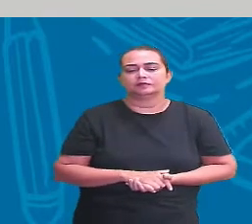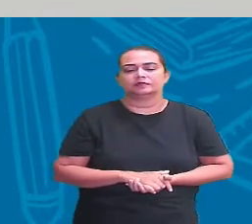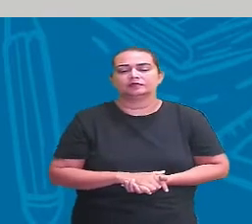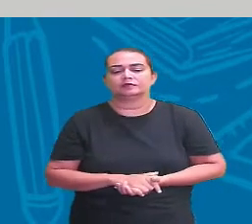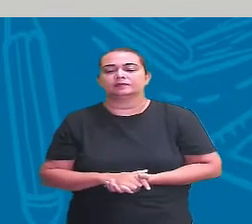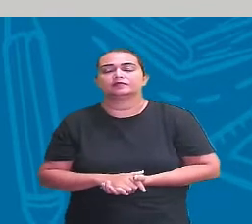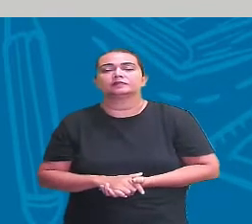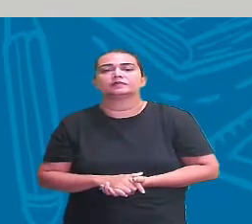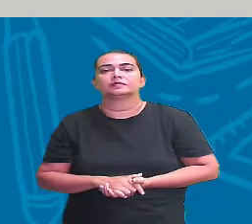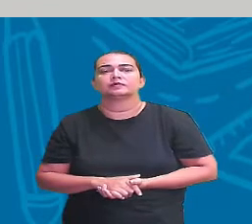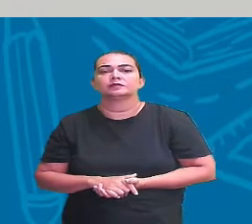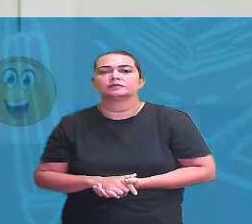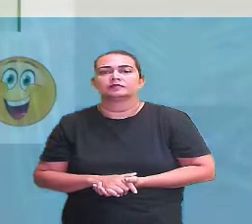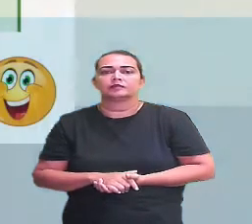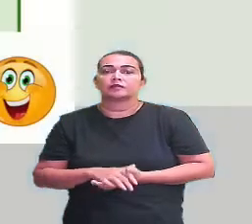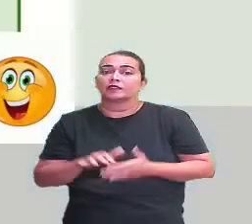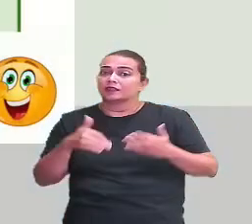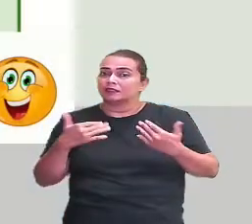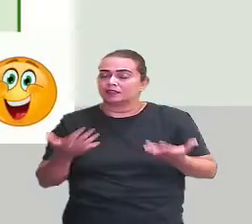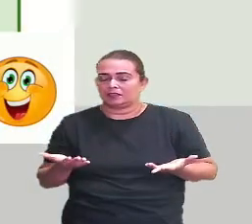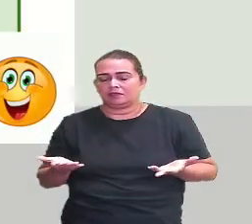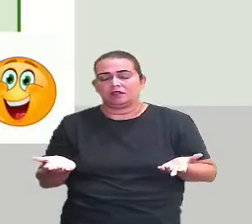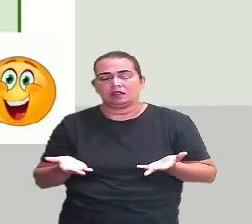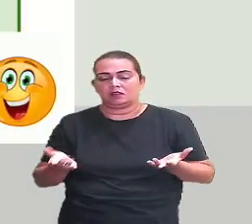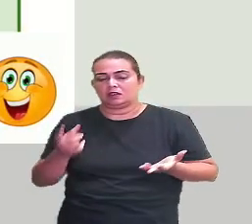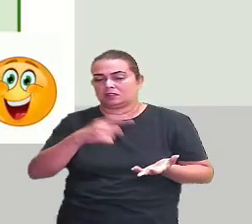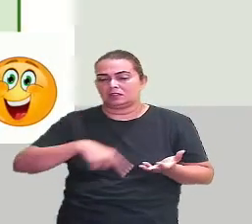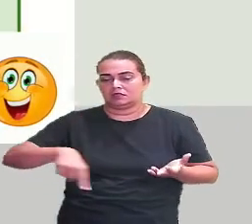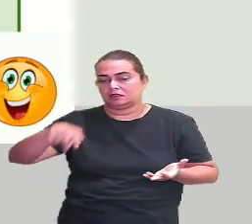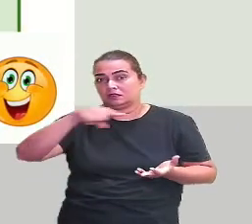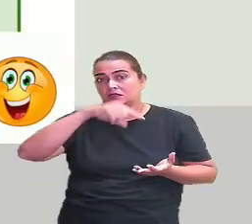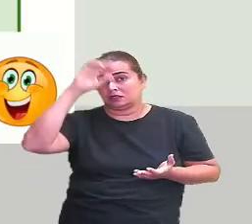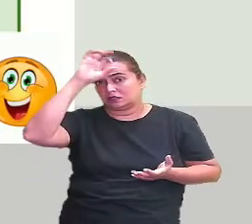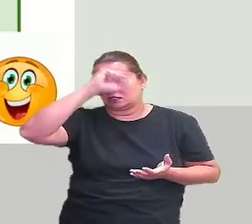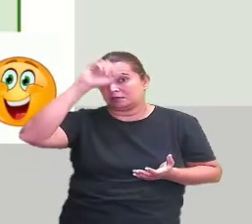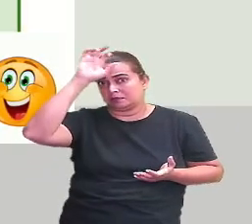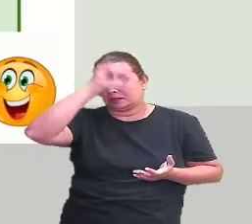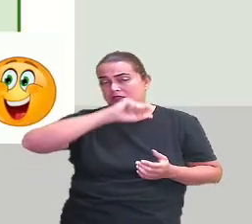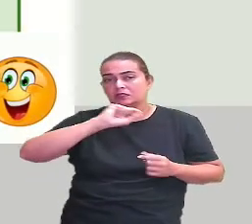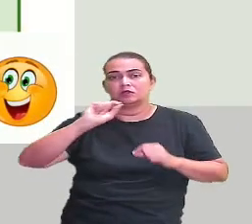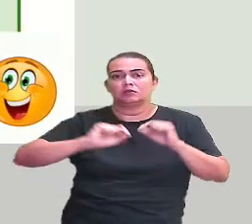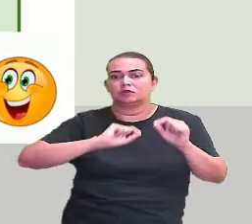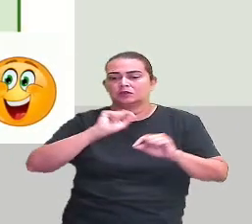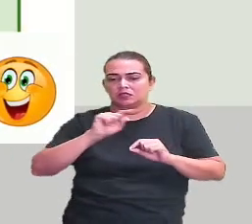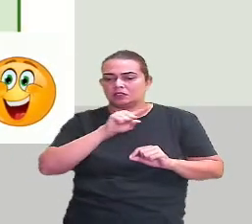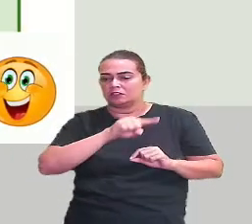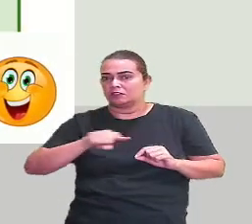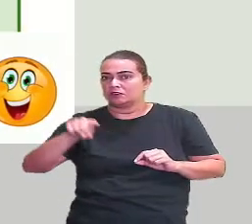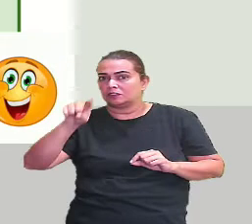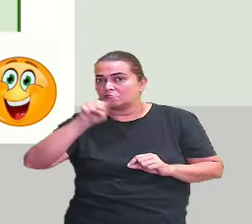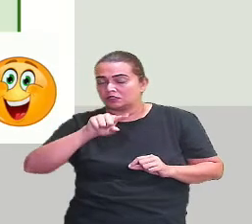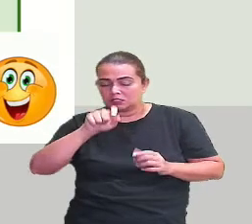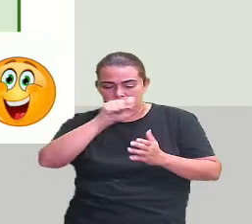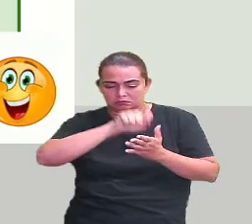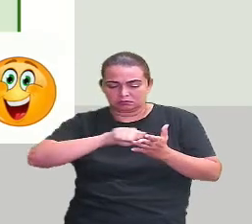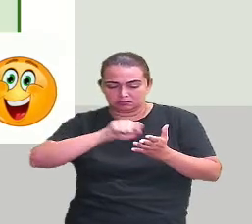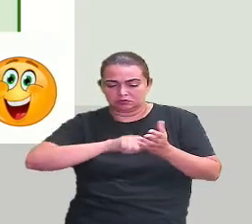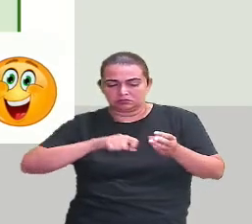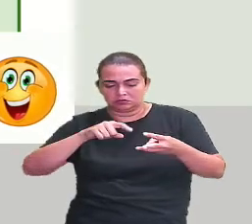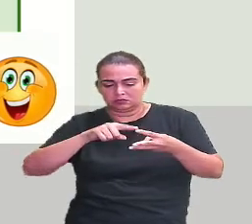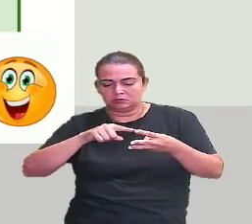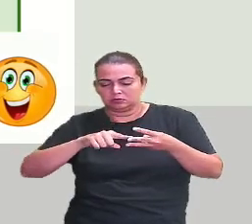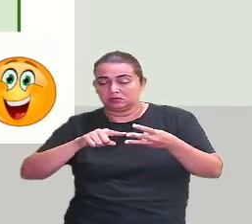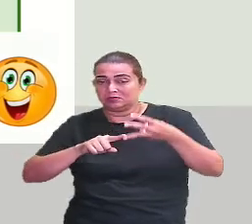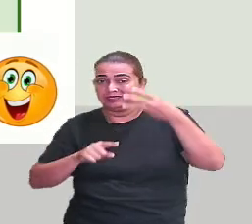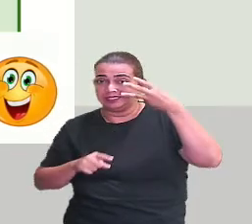Seguindo. Baseado no que aprendemos na aula de hoje, escreva três lugares por onde você